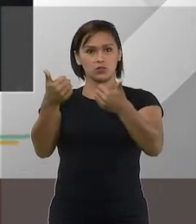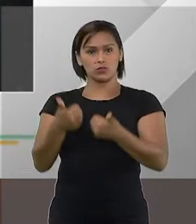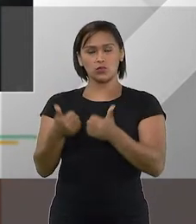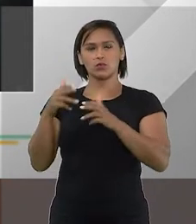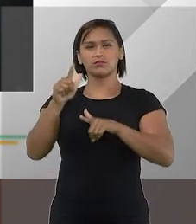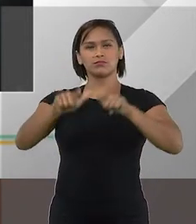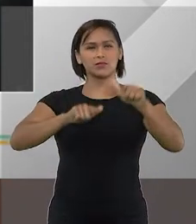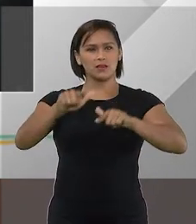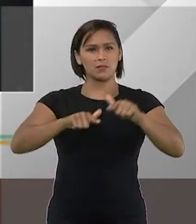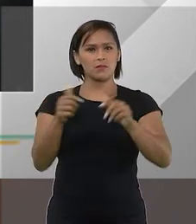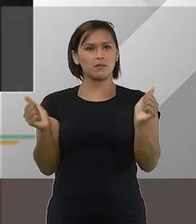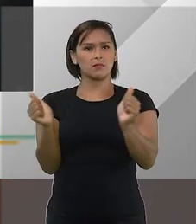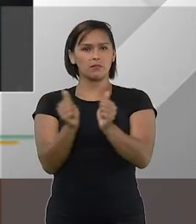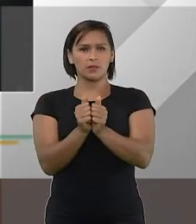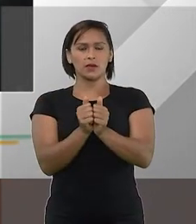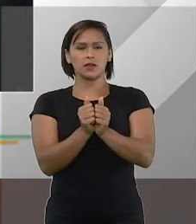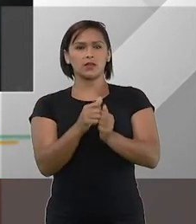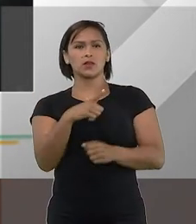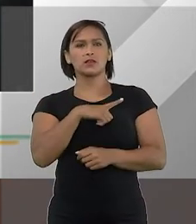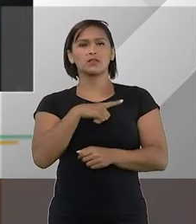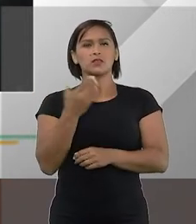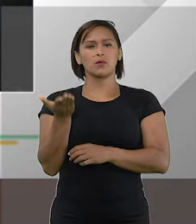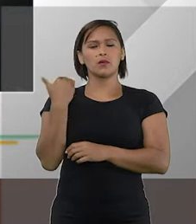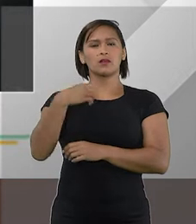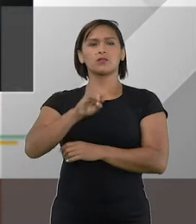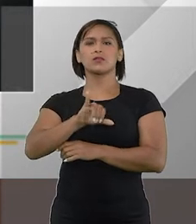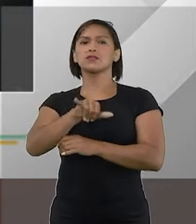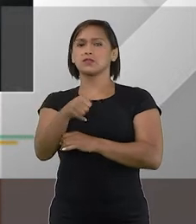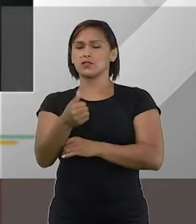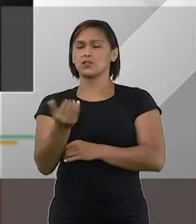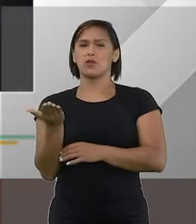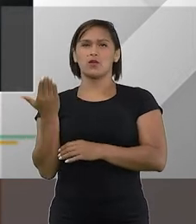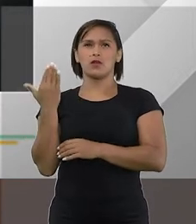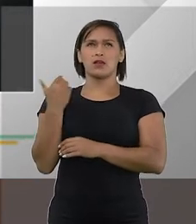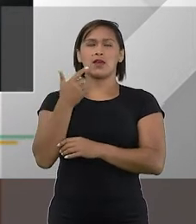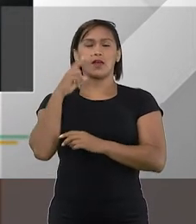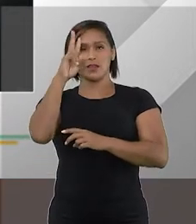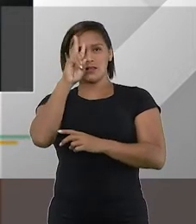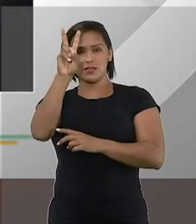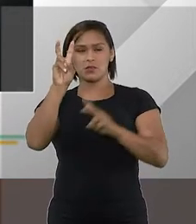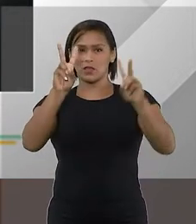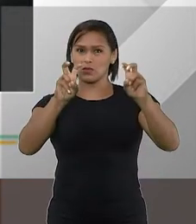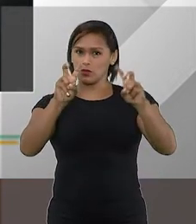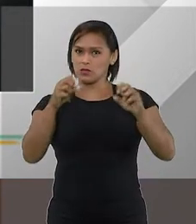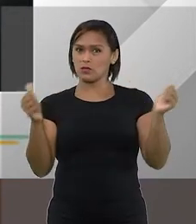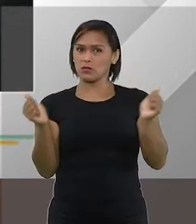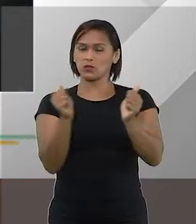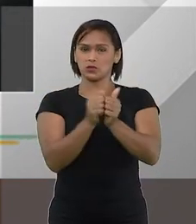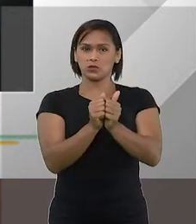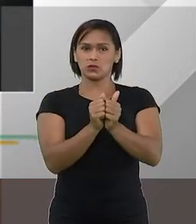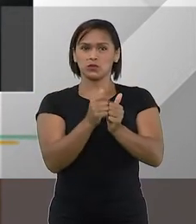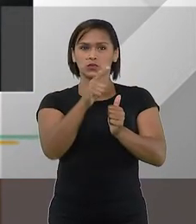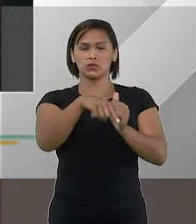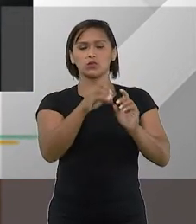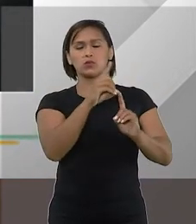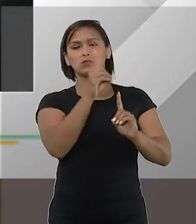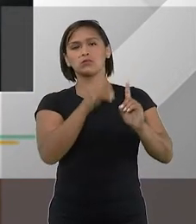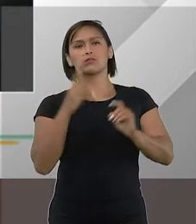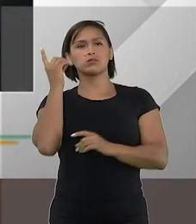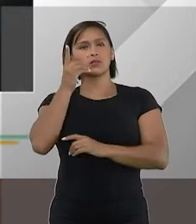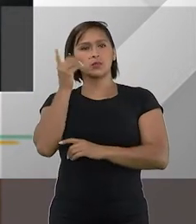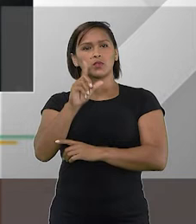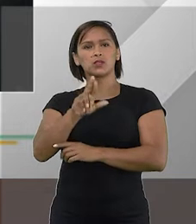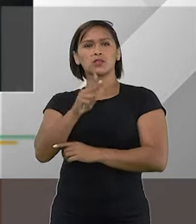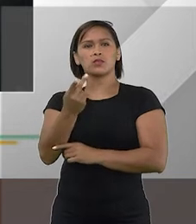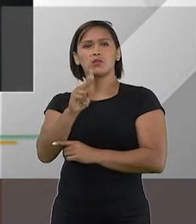ele do grupo de trabalho que tivemos aqui no Superior Tribunal de Justiça a respeito do tema junto com o deputado